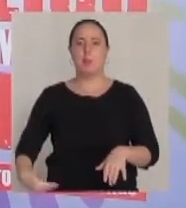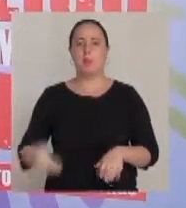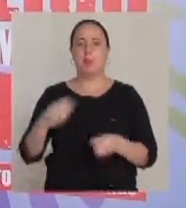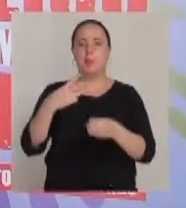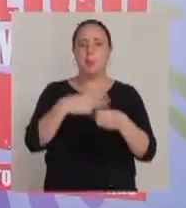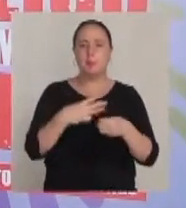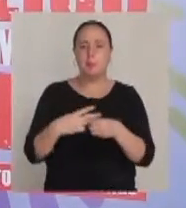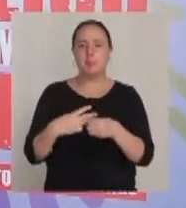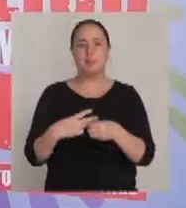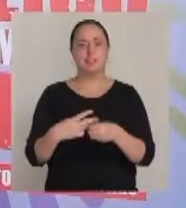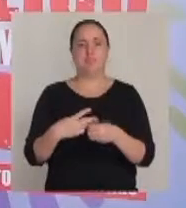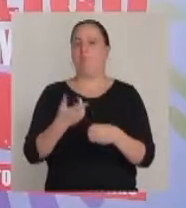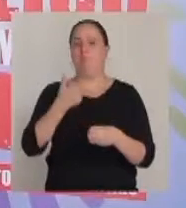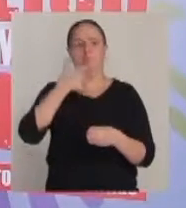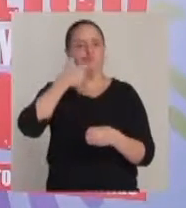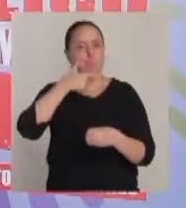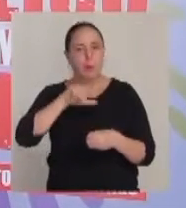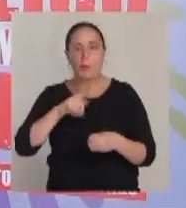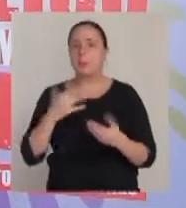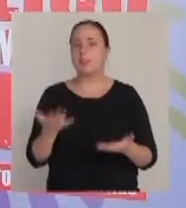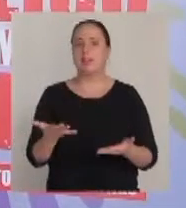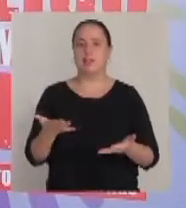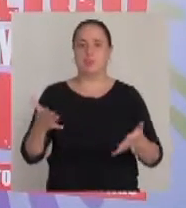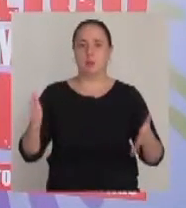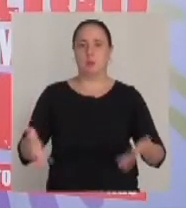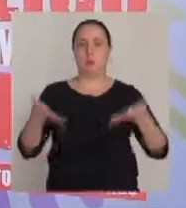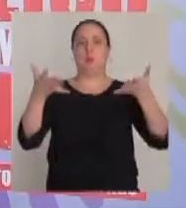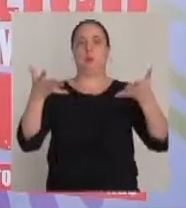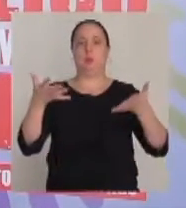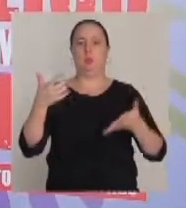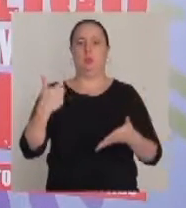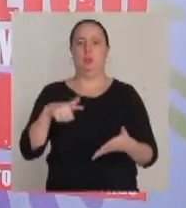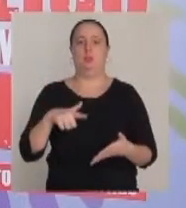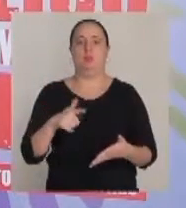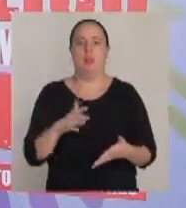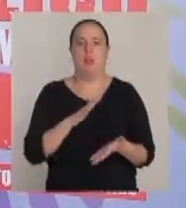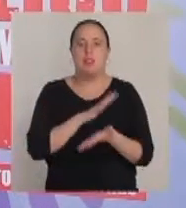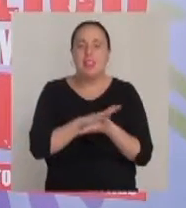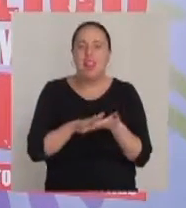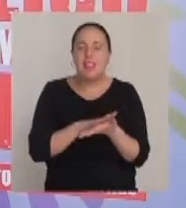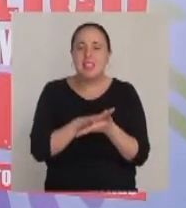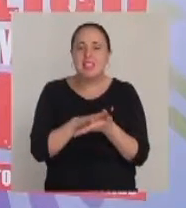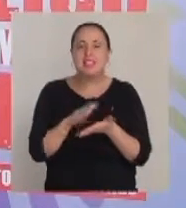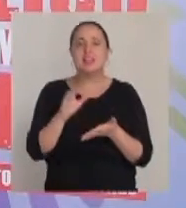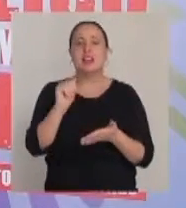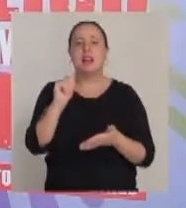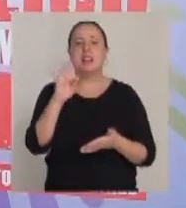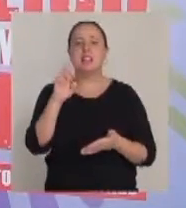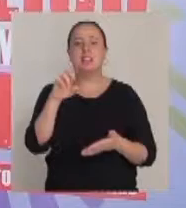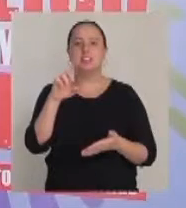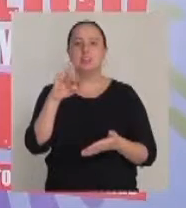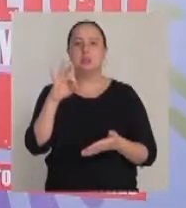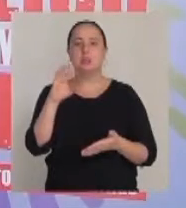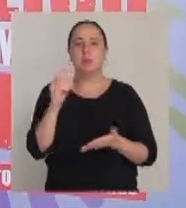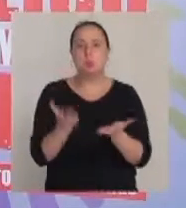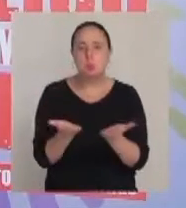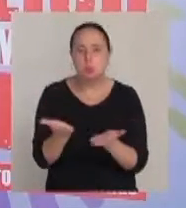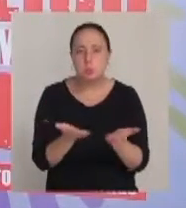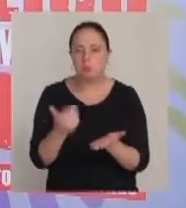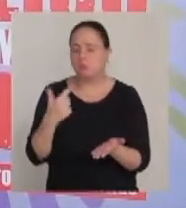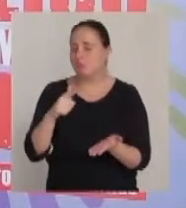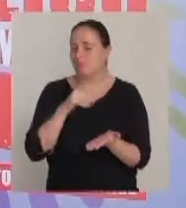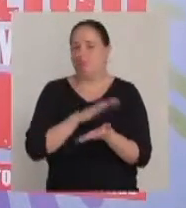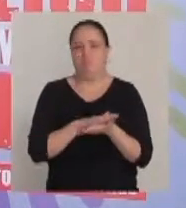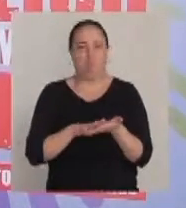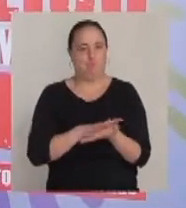daquele município não consegue se desenvolver, não chega a ter o mínimo de atendimento e nem de cobertura